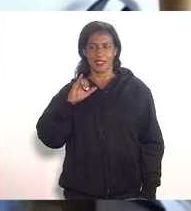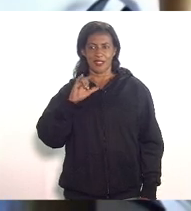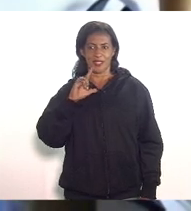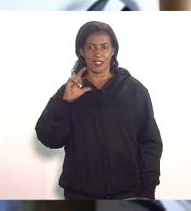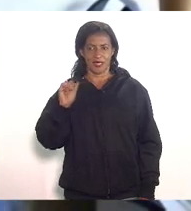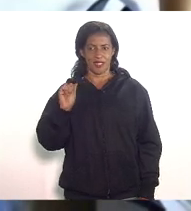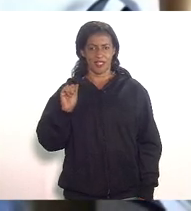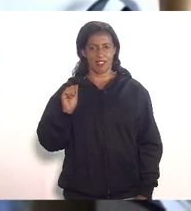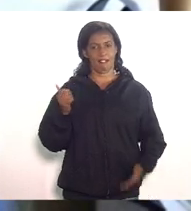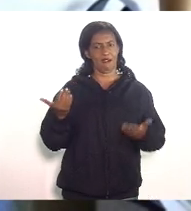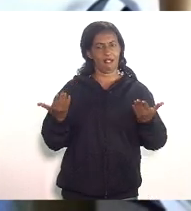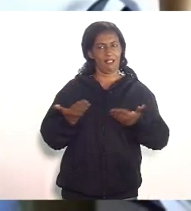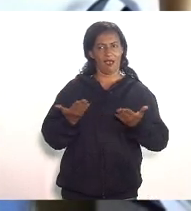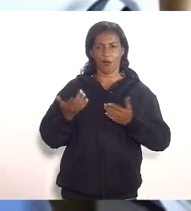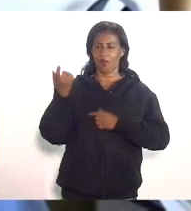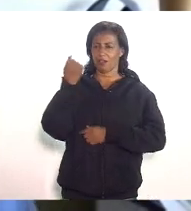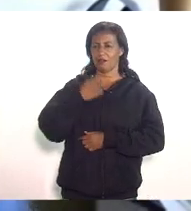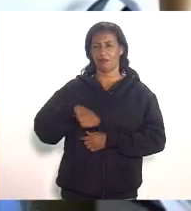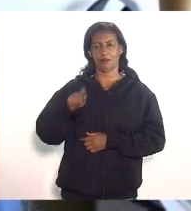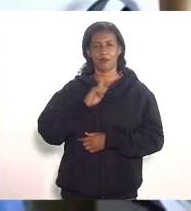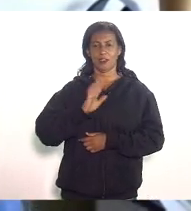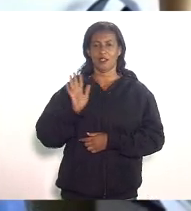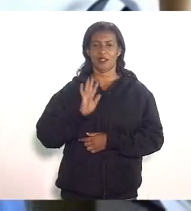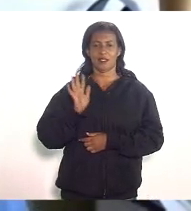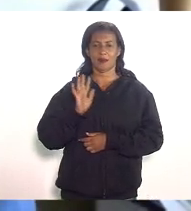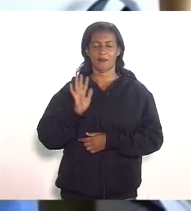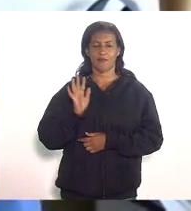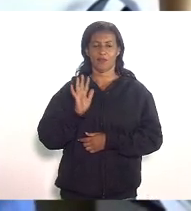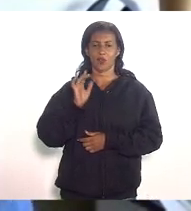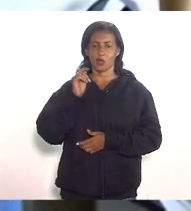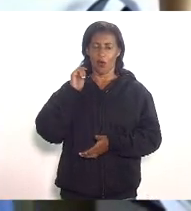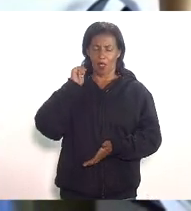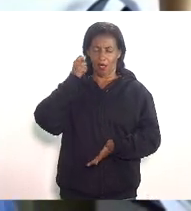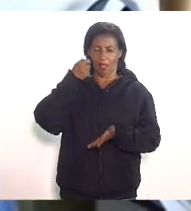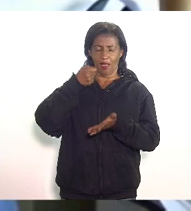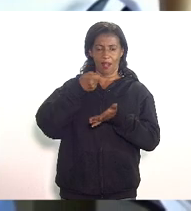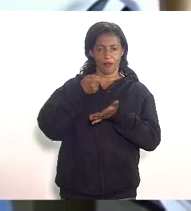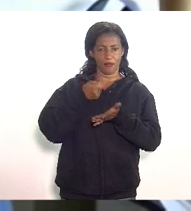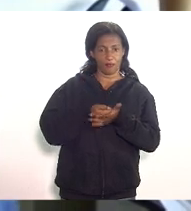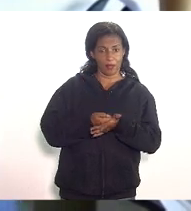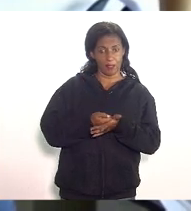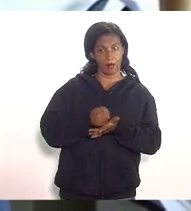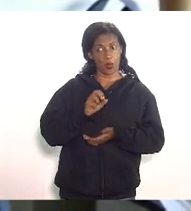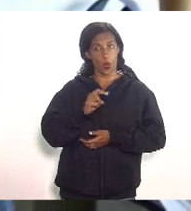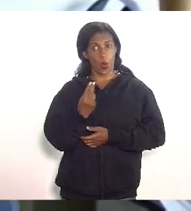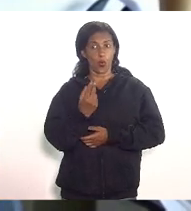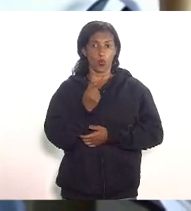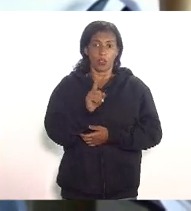carece de ter essa simulação eu quero que a senhora afirme isso peripariamente ou não